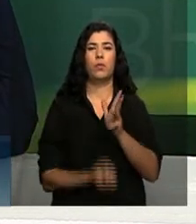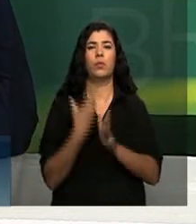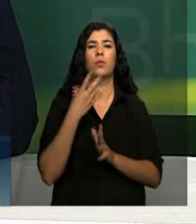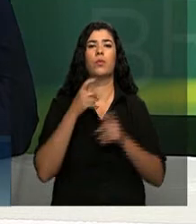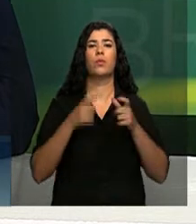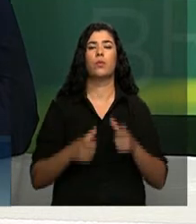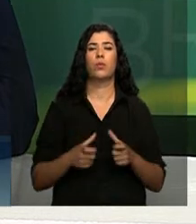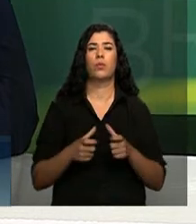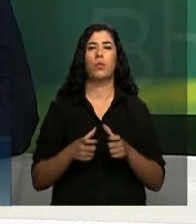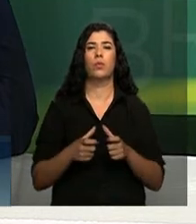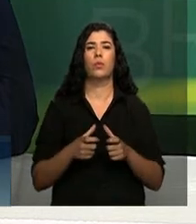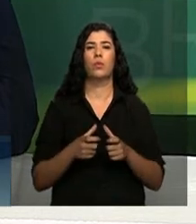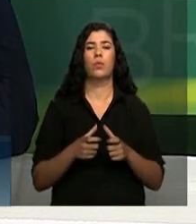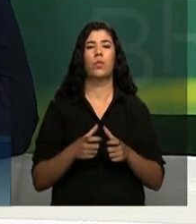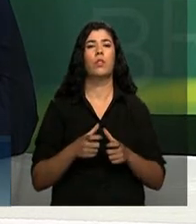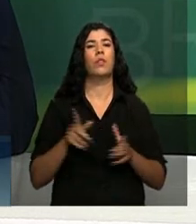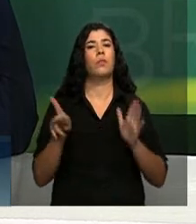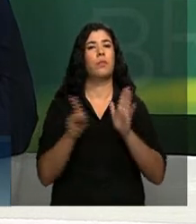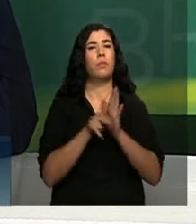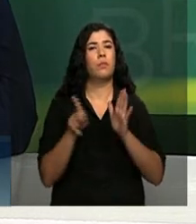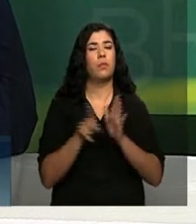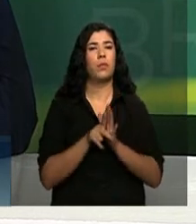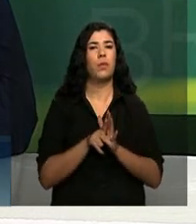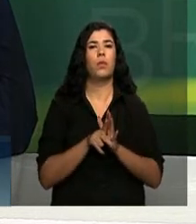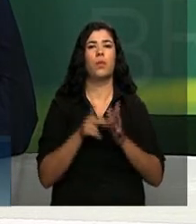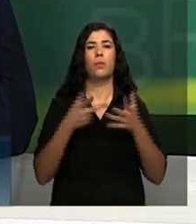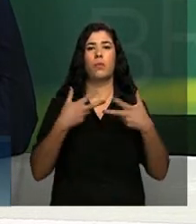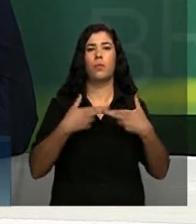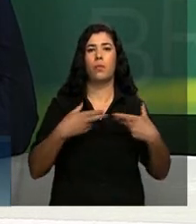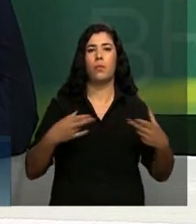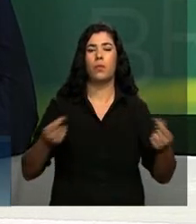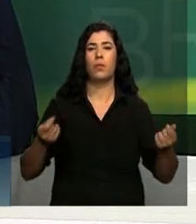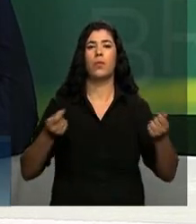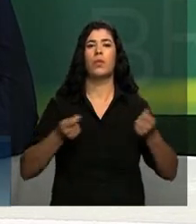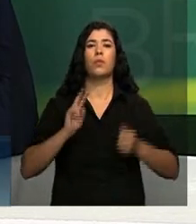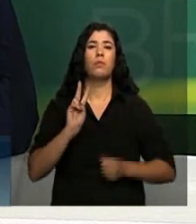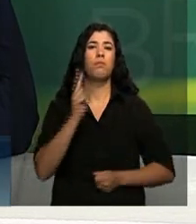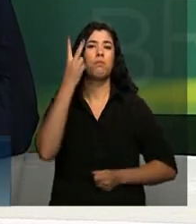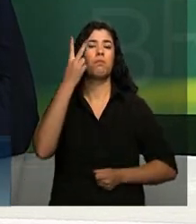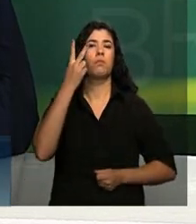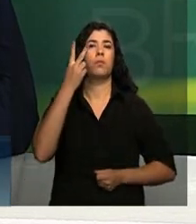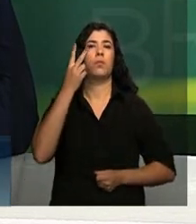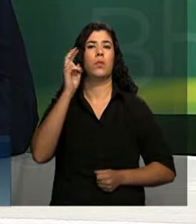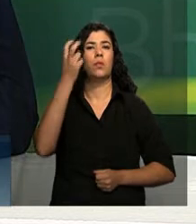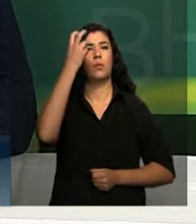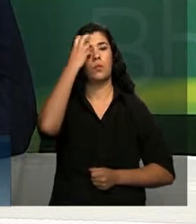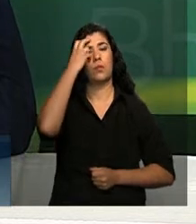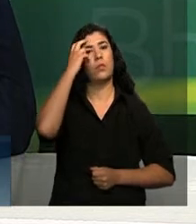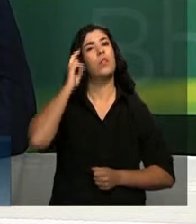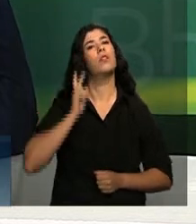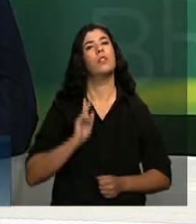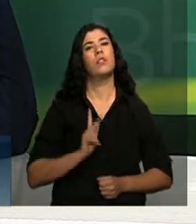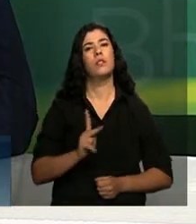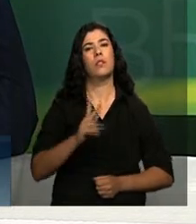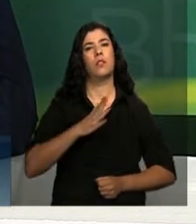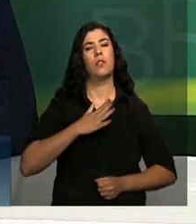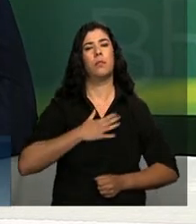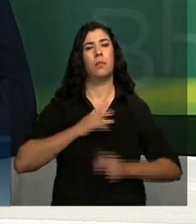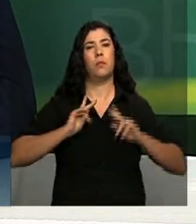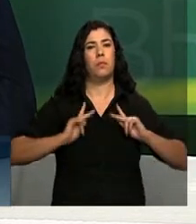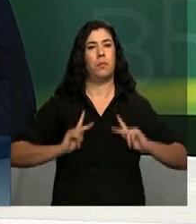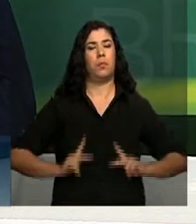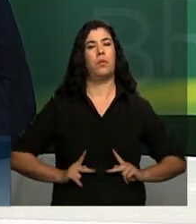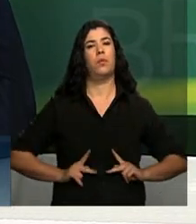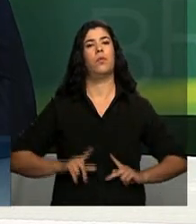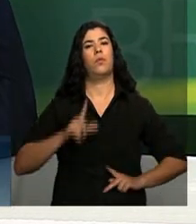das nossas riquezas naturais. portanto, a minha postura sempre será uma